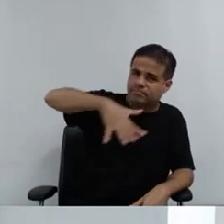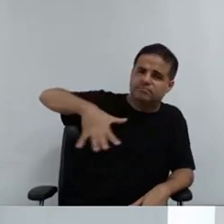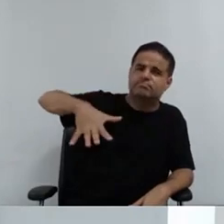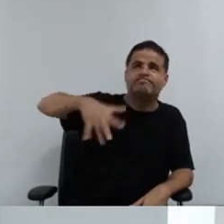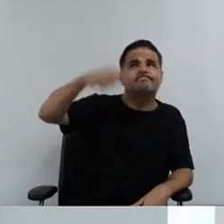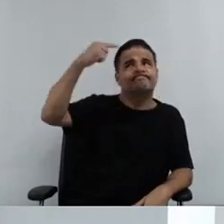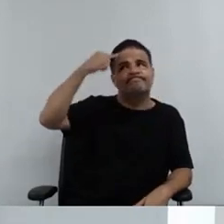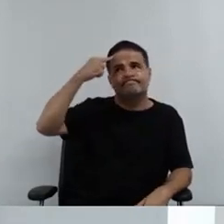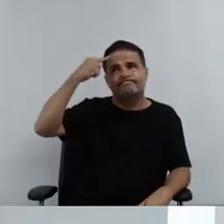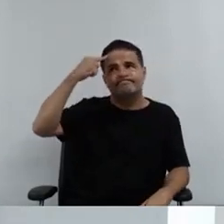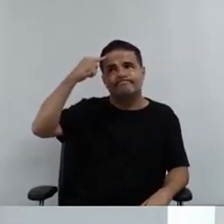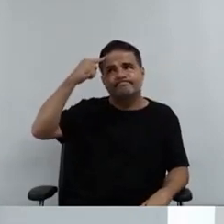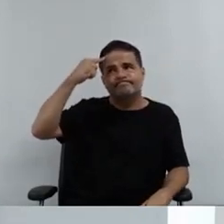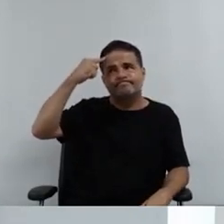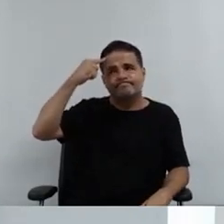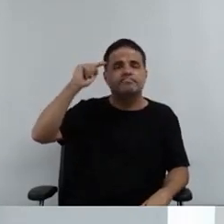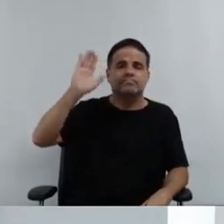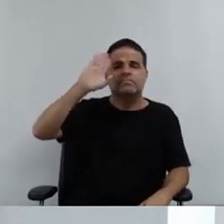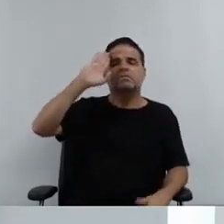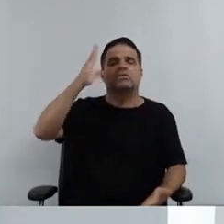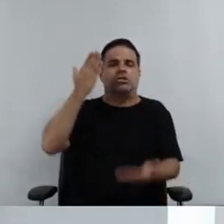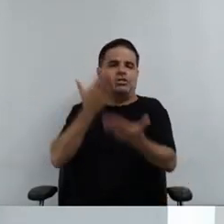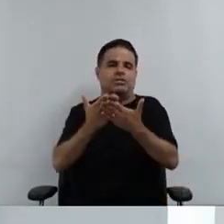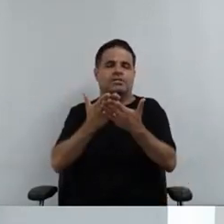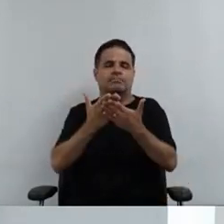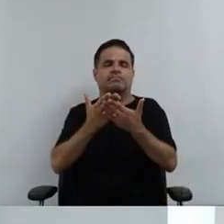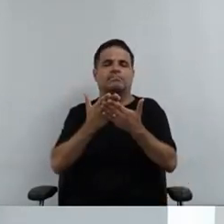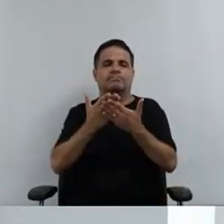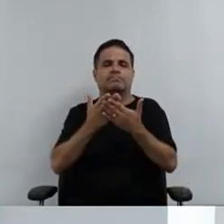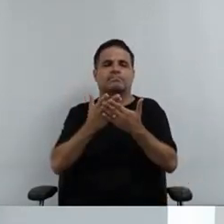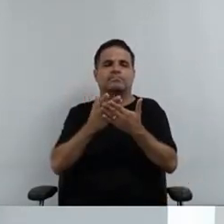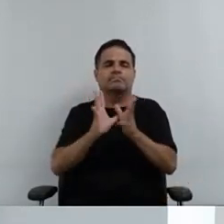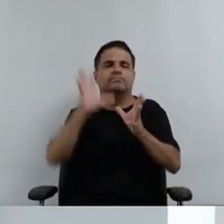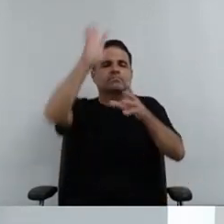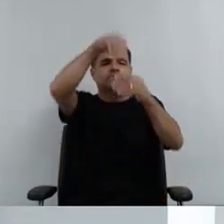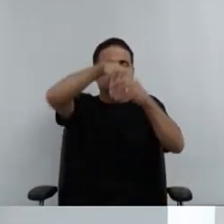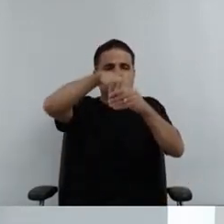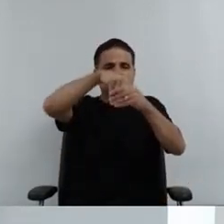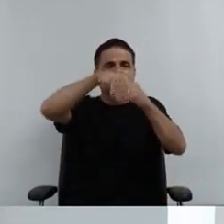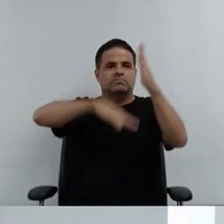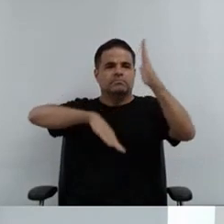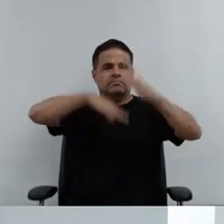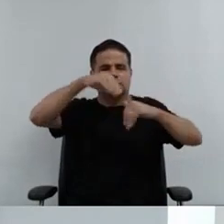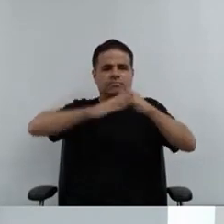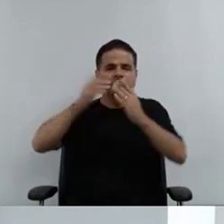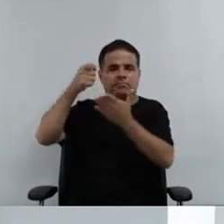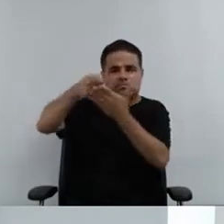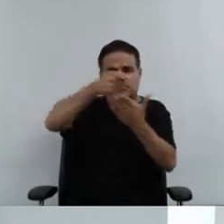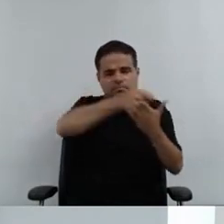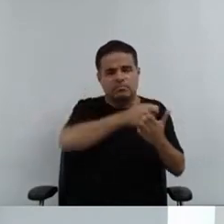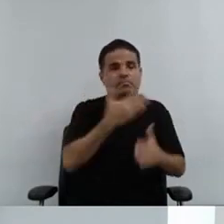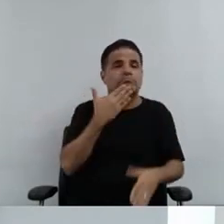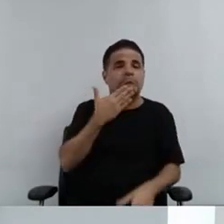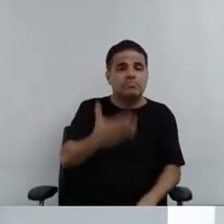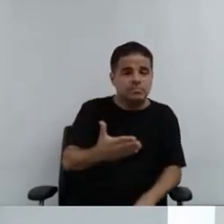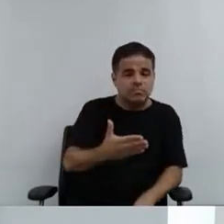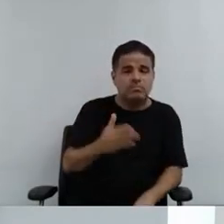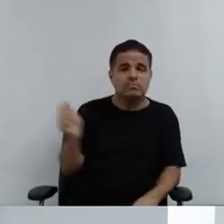esse empenho, acreditamos, estaremos aqui para cobrar, para pedir,